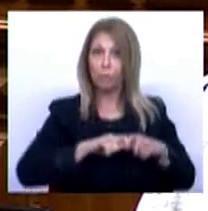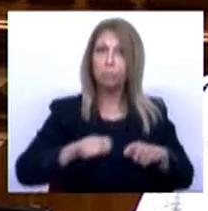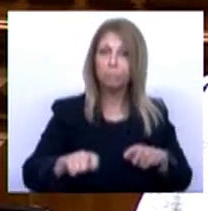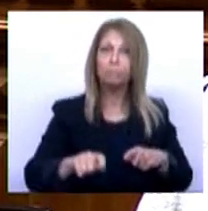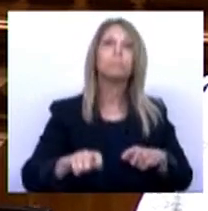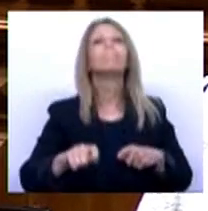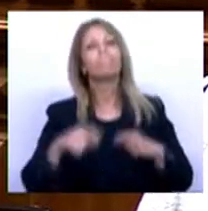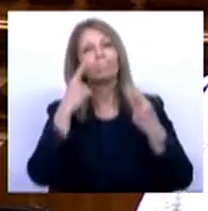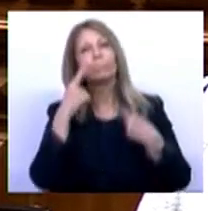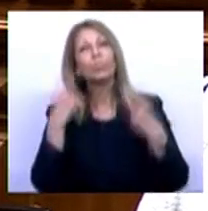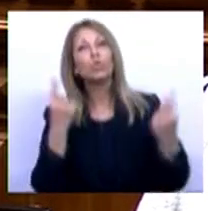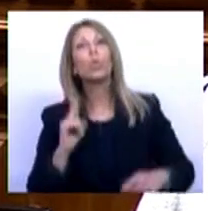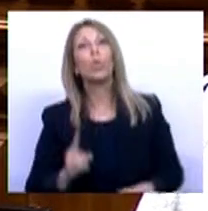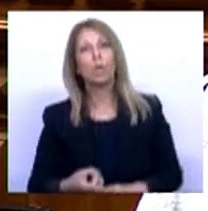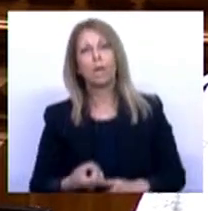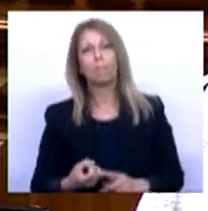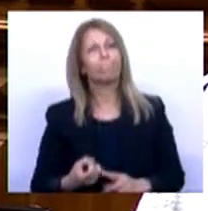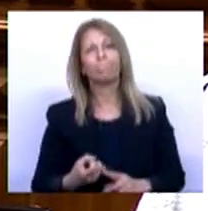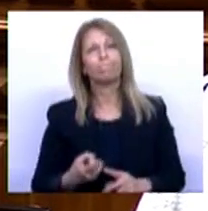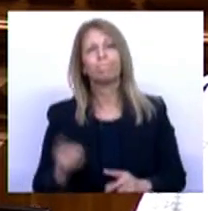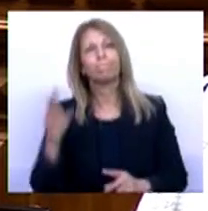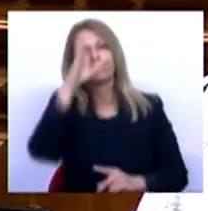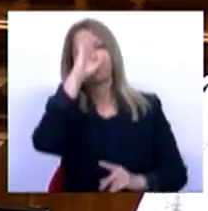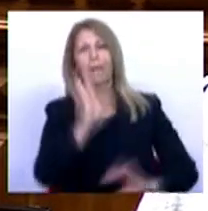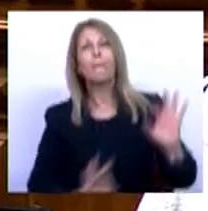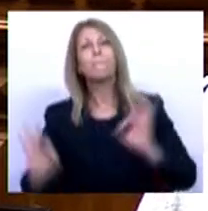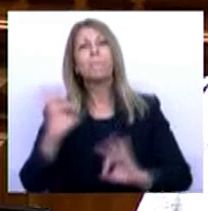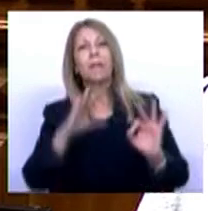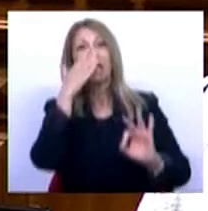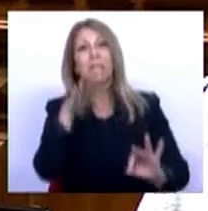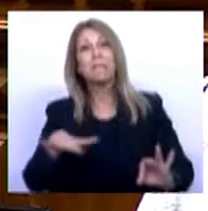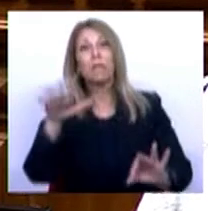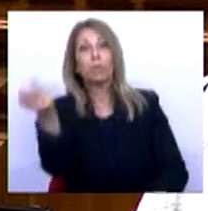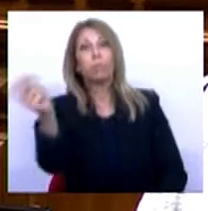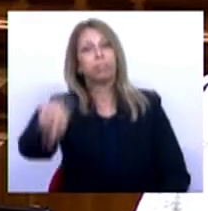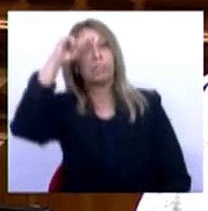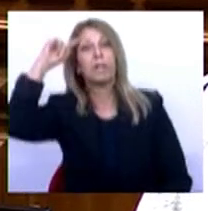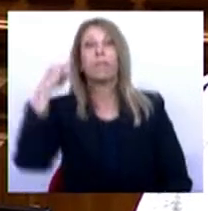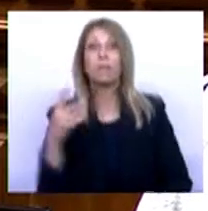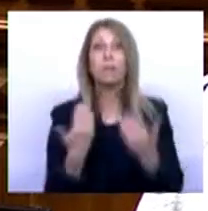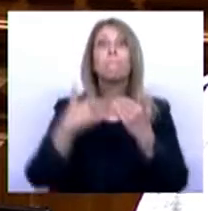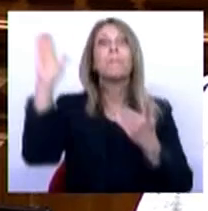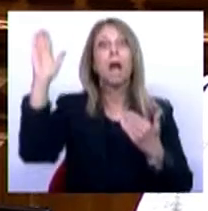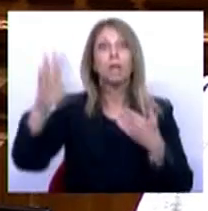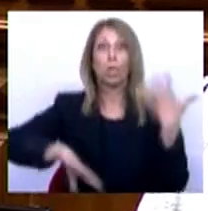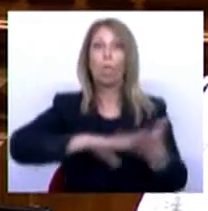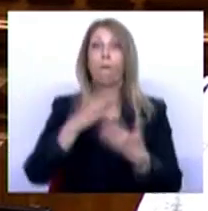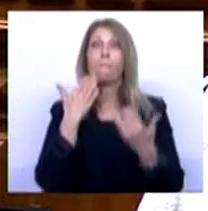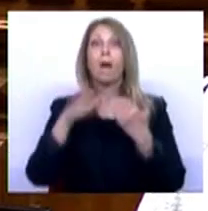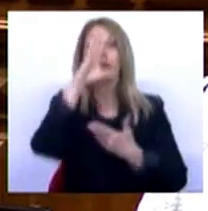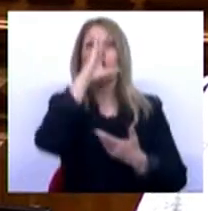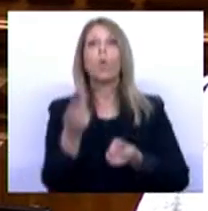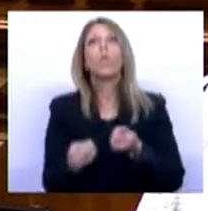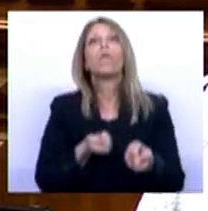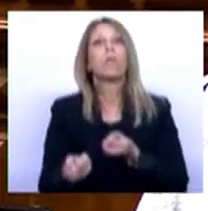que não estariam preparados para os momentos mais difíceis e mais turbulentos da governação, a verdade é que à direita,